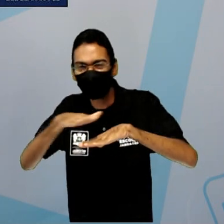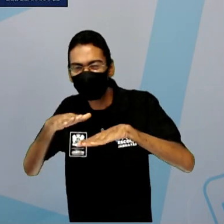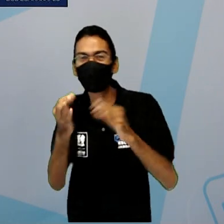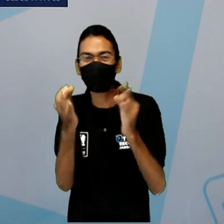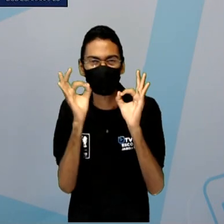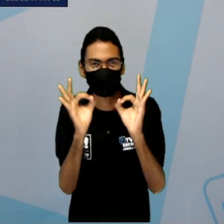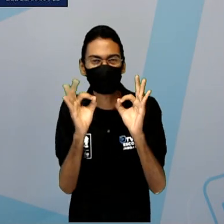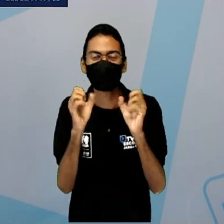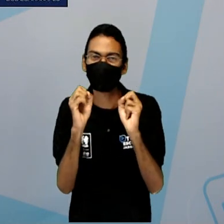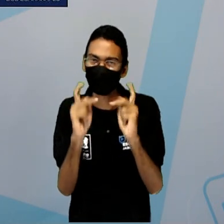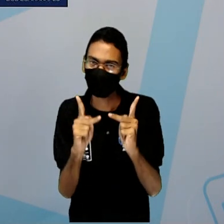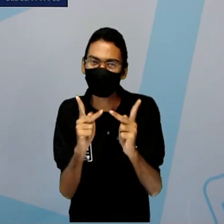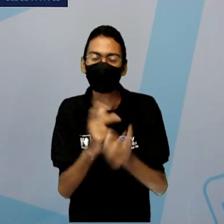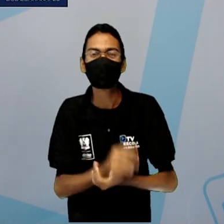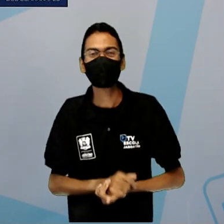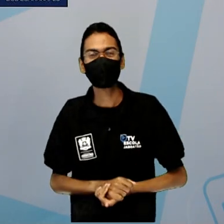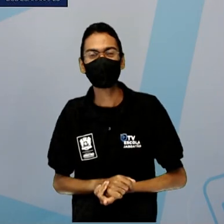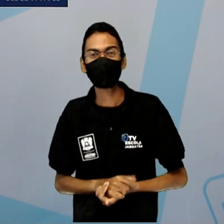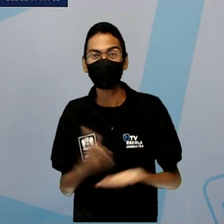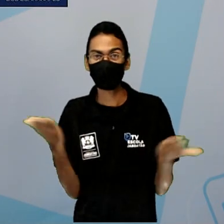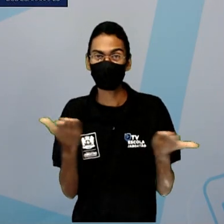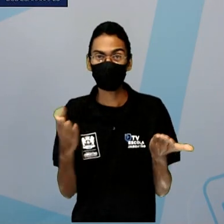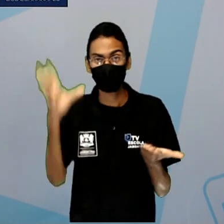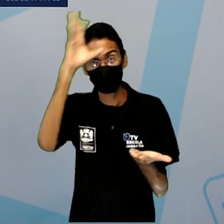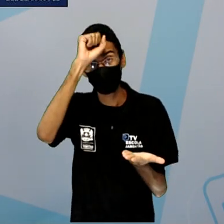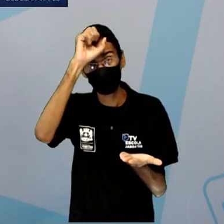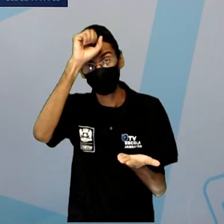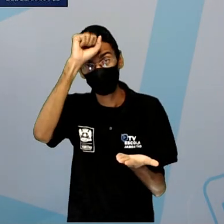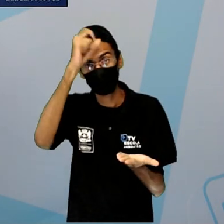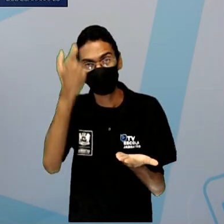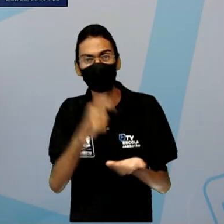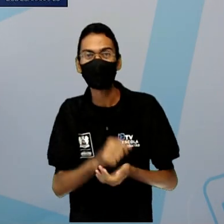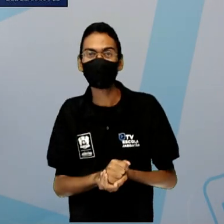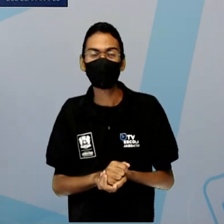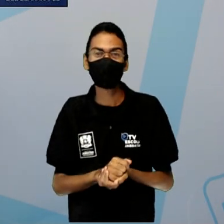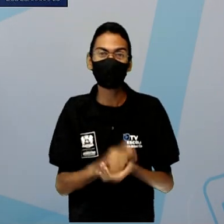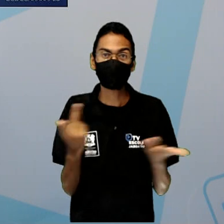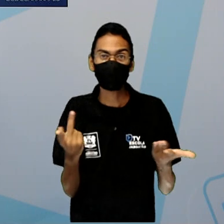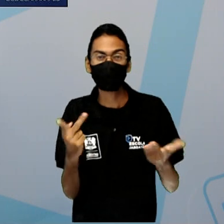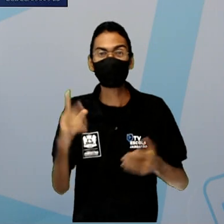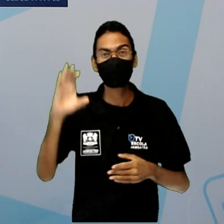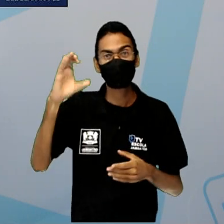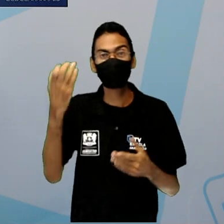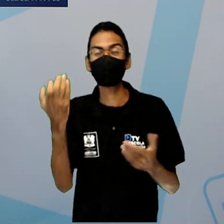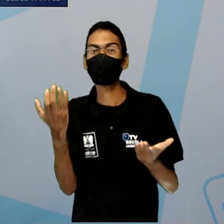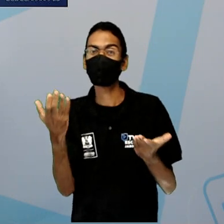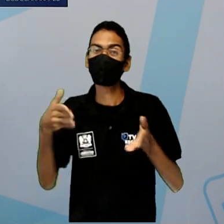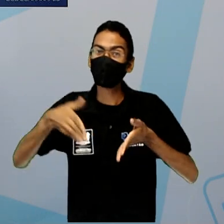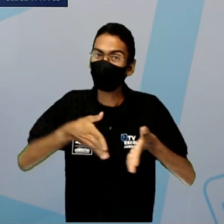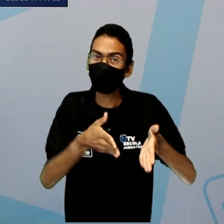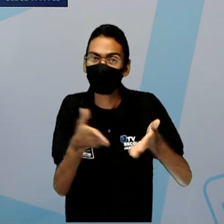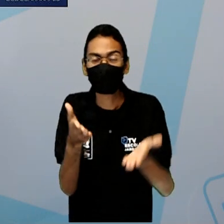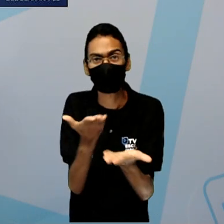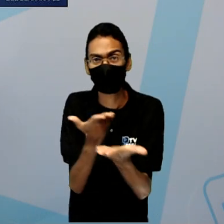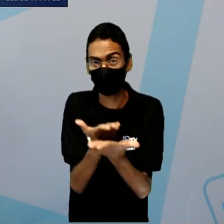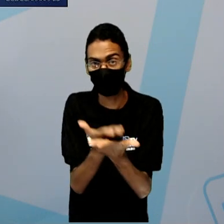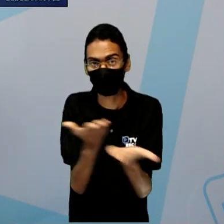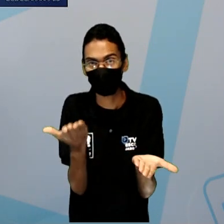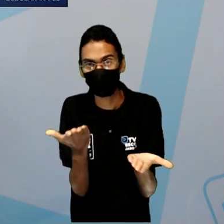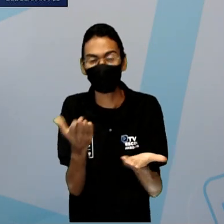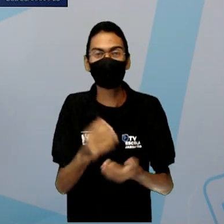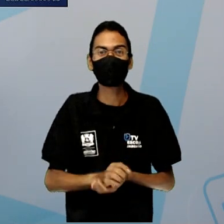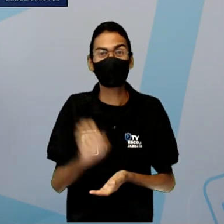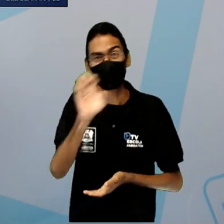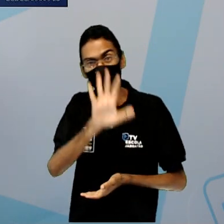lá. Hoje a gente vai trabalhar um pouco da chamada hidrografia do continente europeu. Tá massa? Então, vamos na